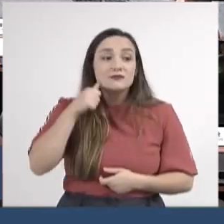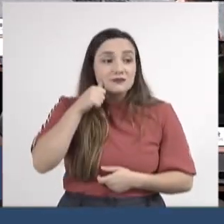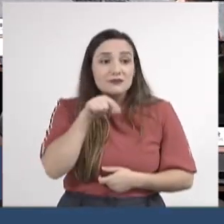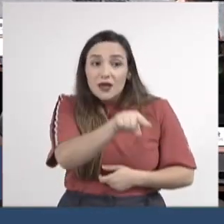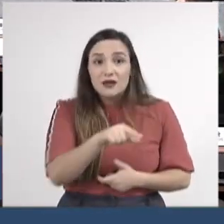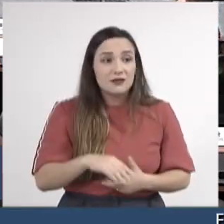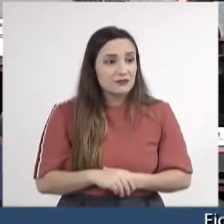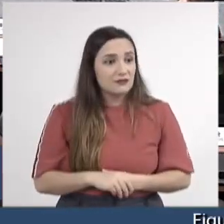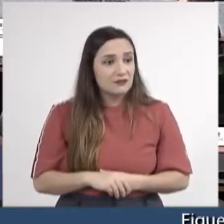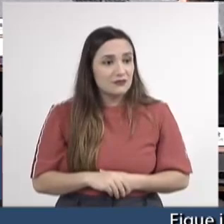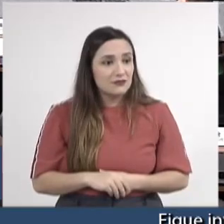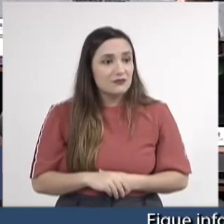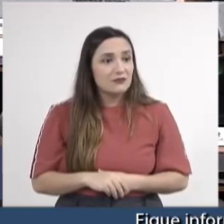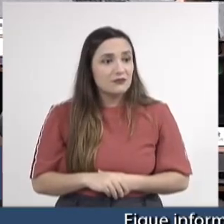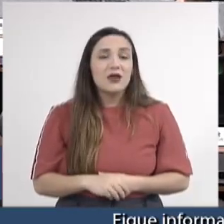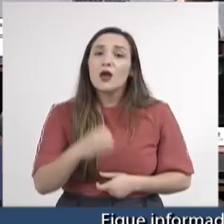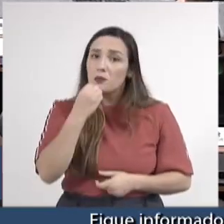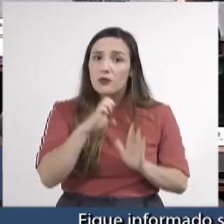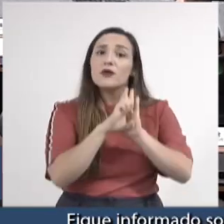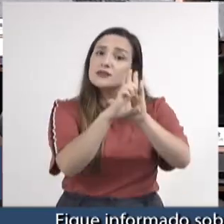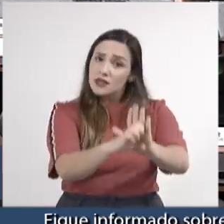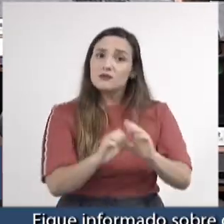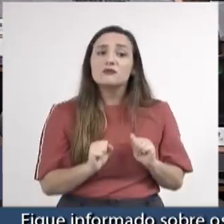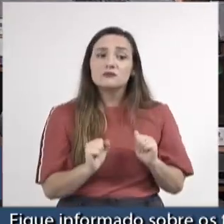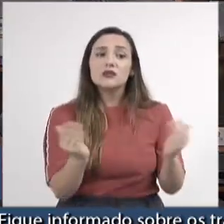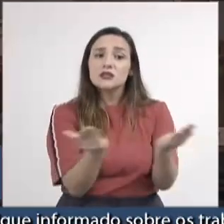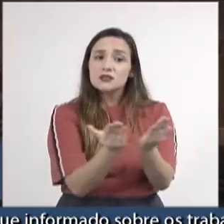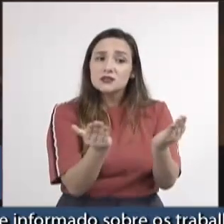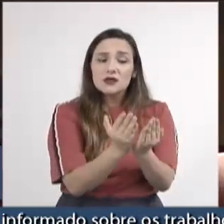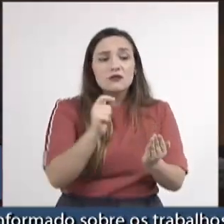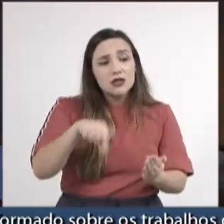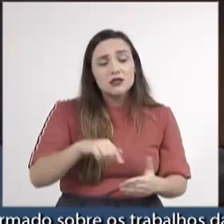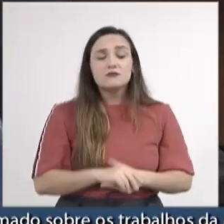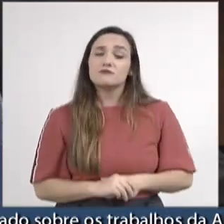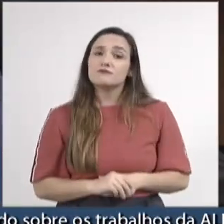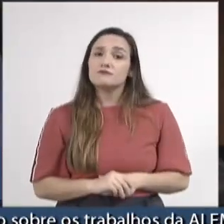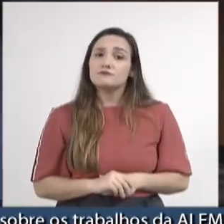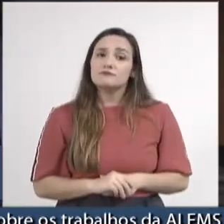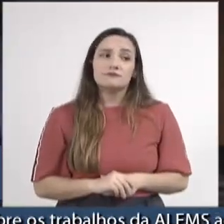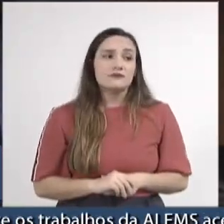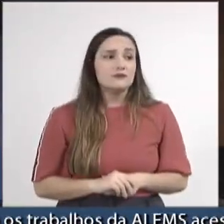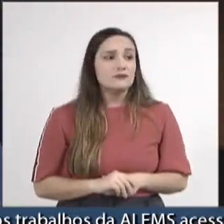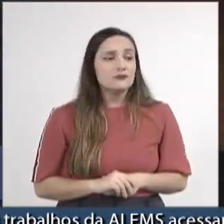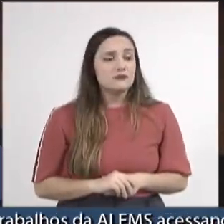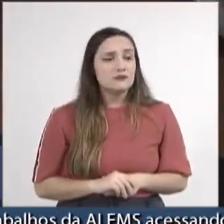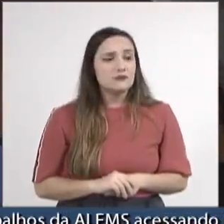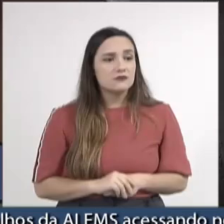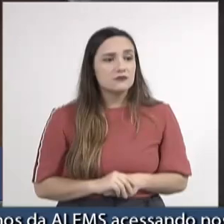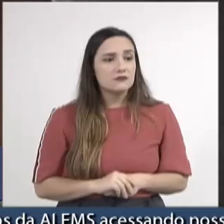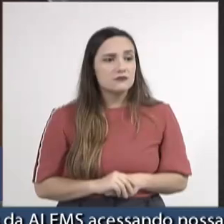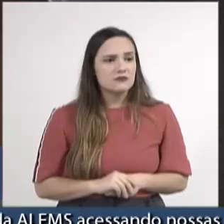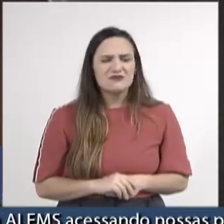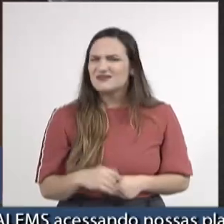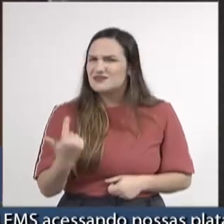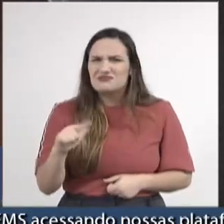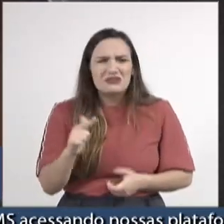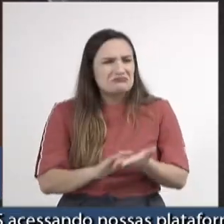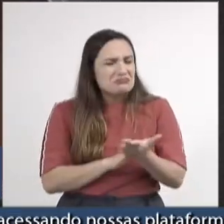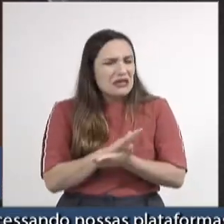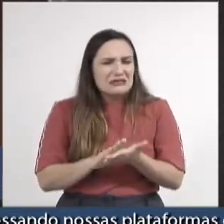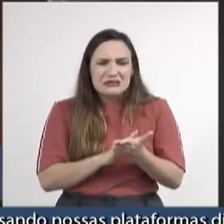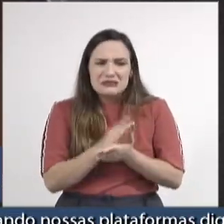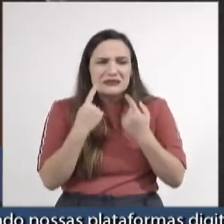que, aliás, é um bom exemplo de cristão aqui no nosso meio, né, tenho absolutamente nada para